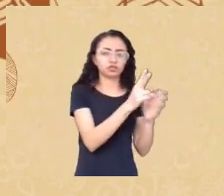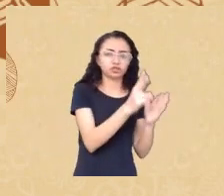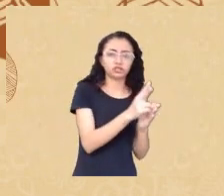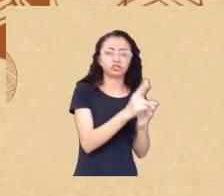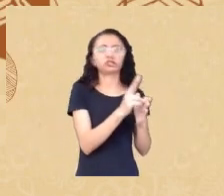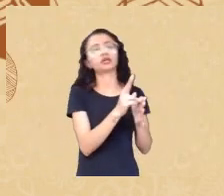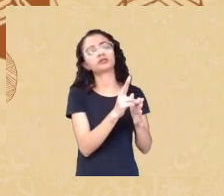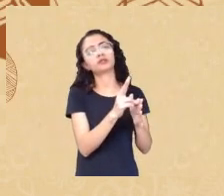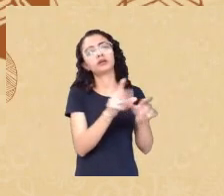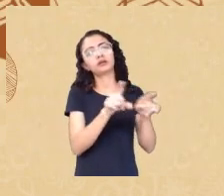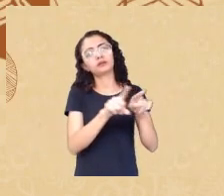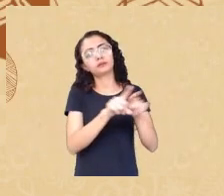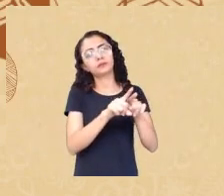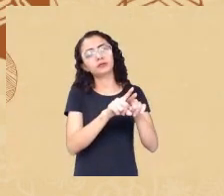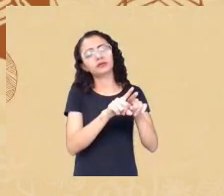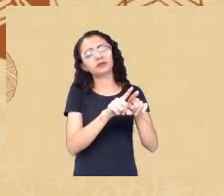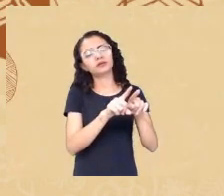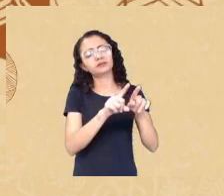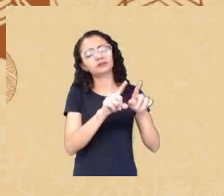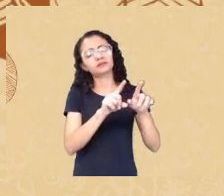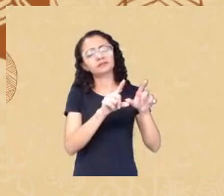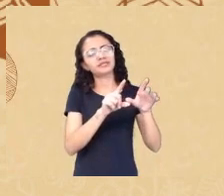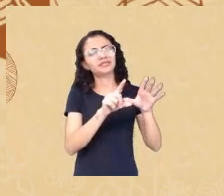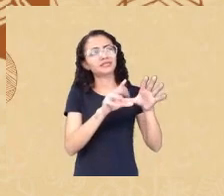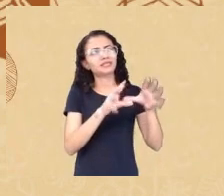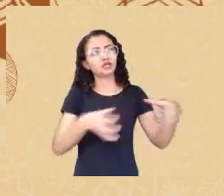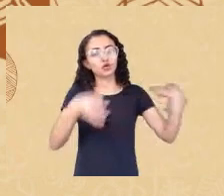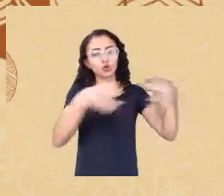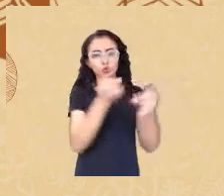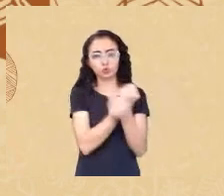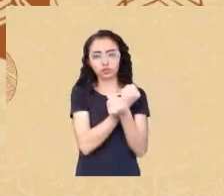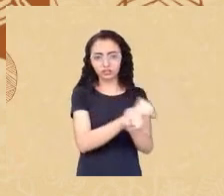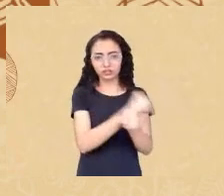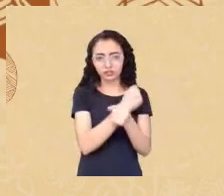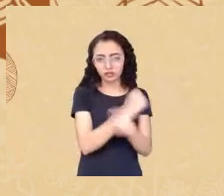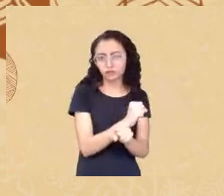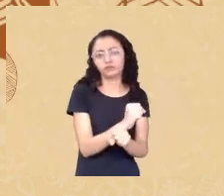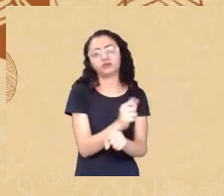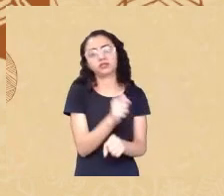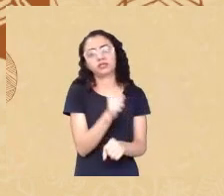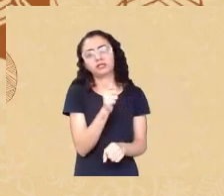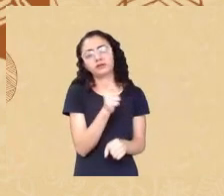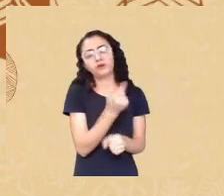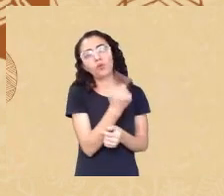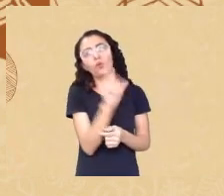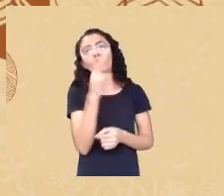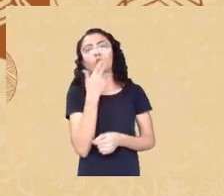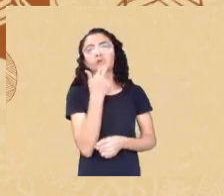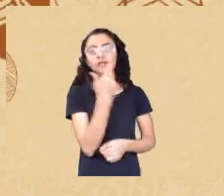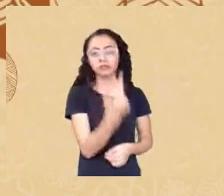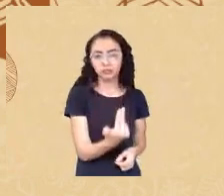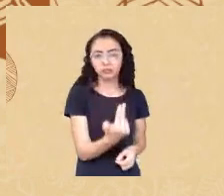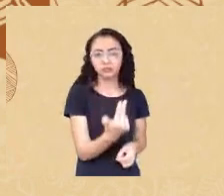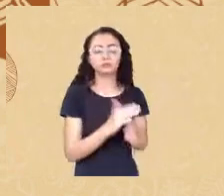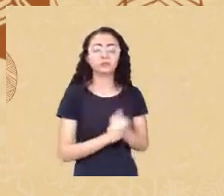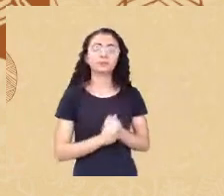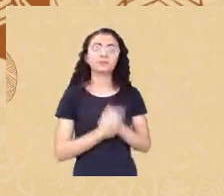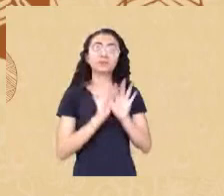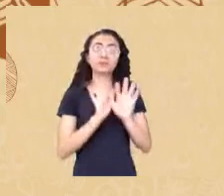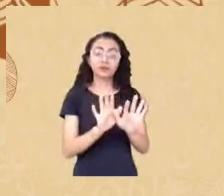falam português agora dentro da África na mesma cidade você tem mais de dez dialetos